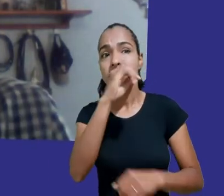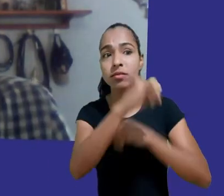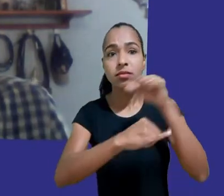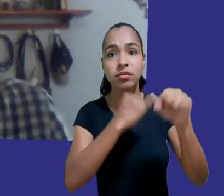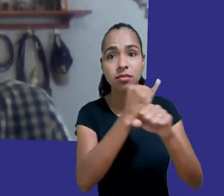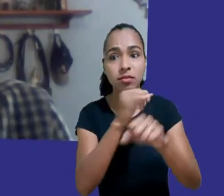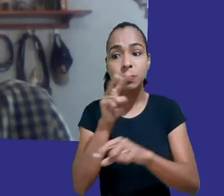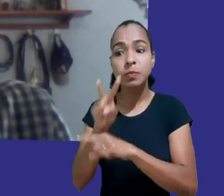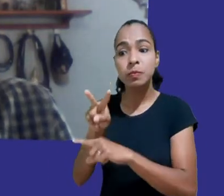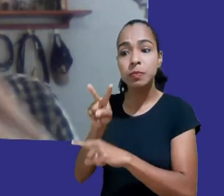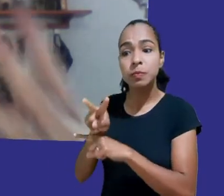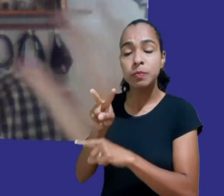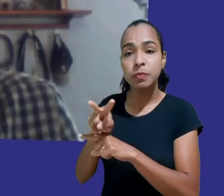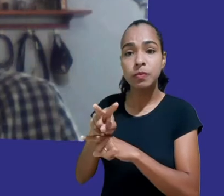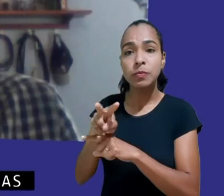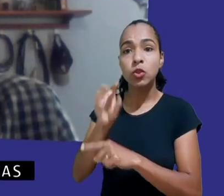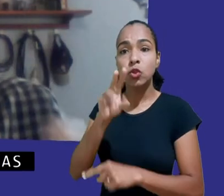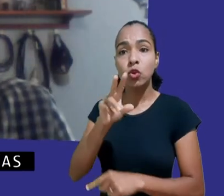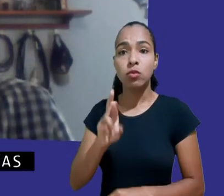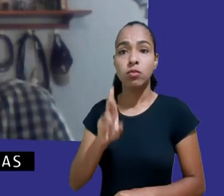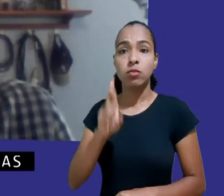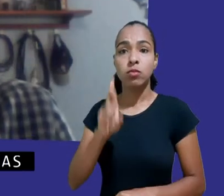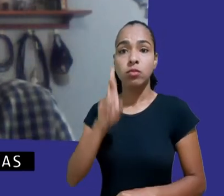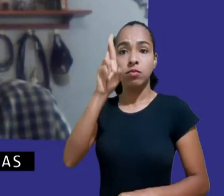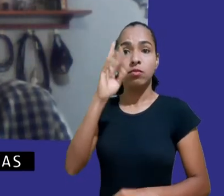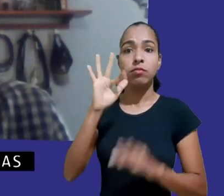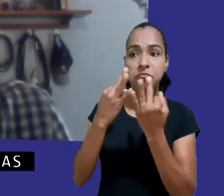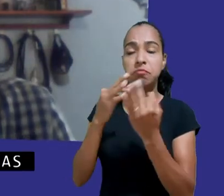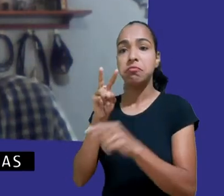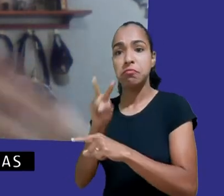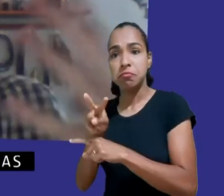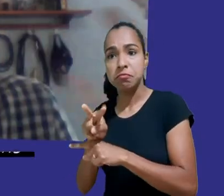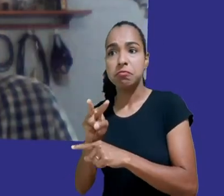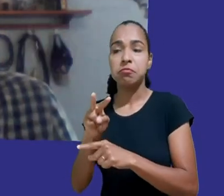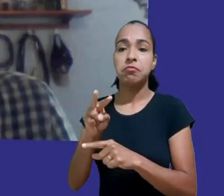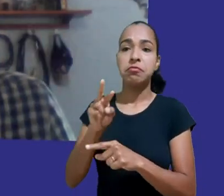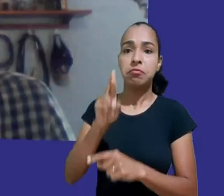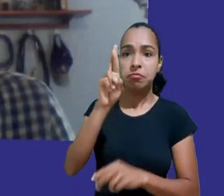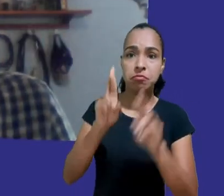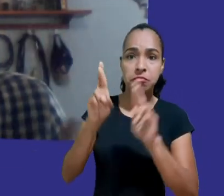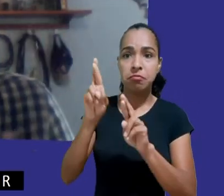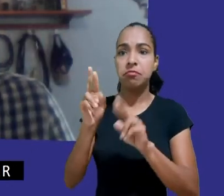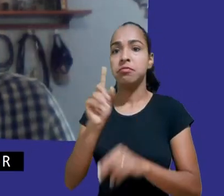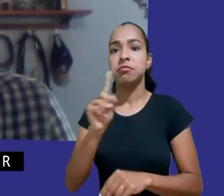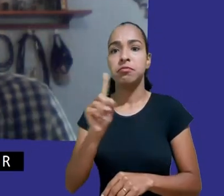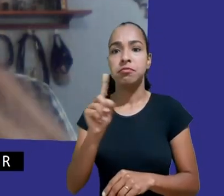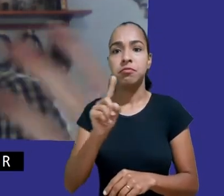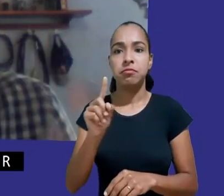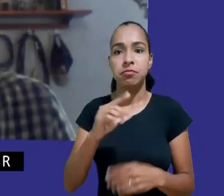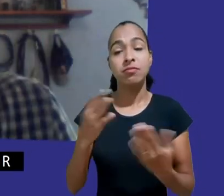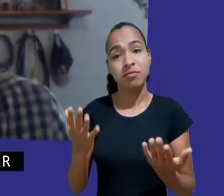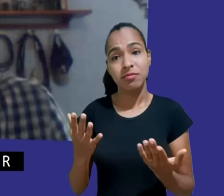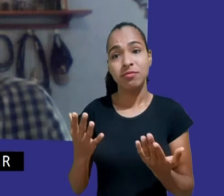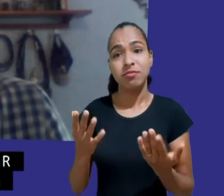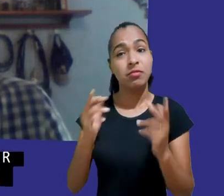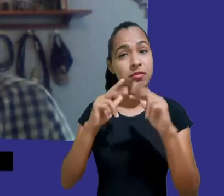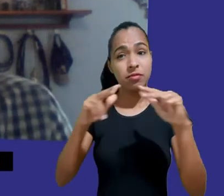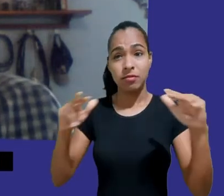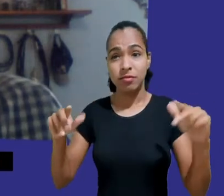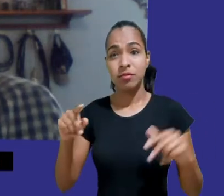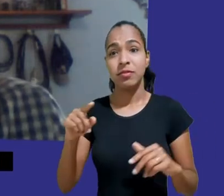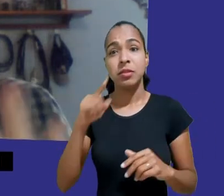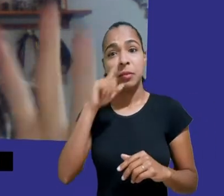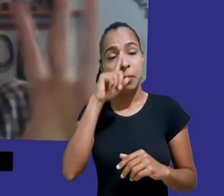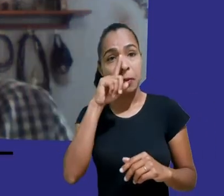e dos cuidadores, né? Na verdade, é muito injusto delegar a eles esse papel de lidar com todas as consequências, por exemplo, da publicidade infantil, da exploração